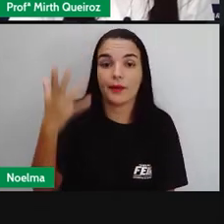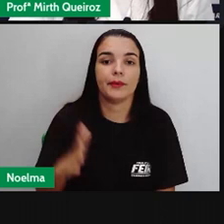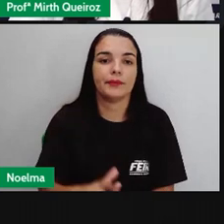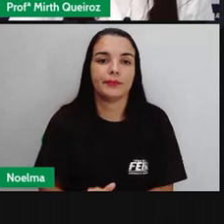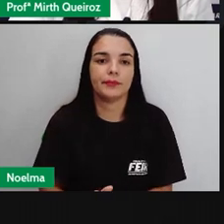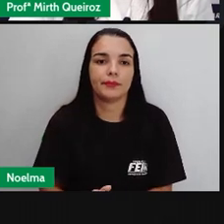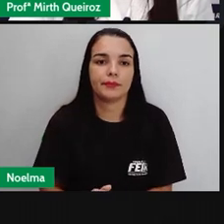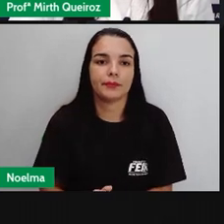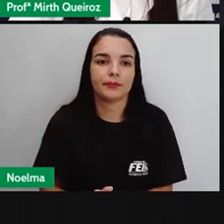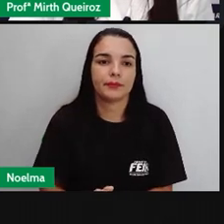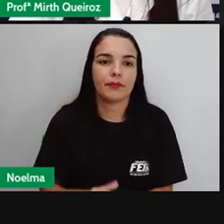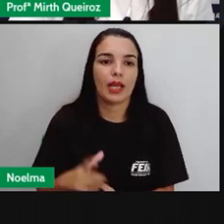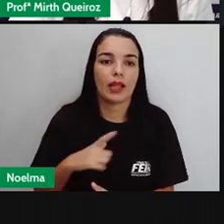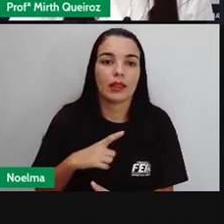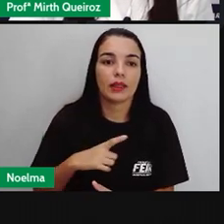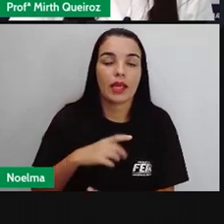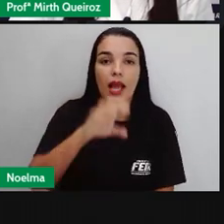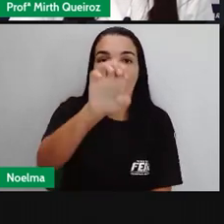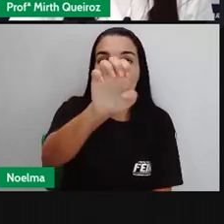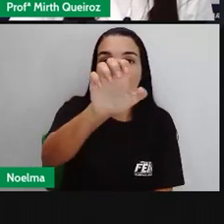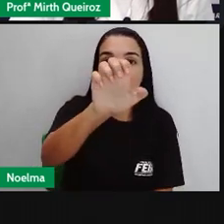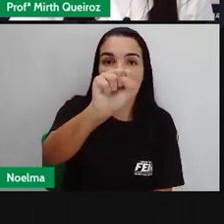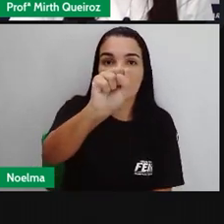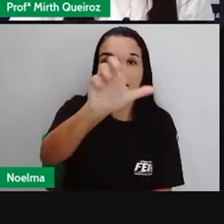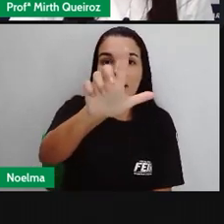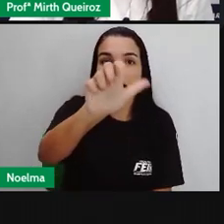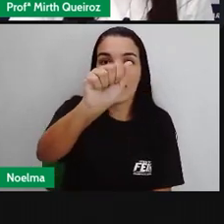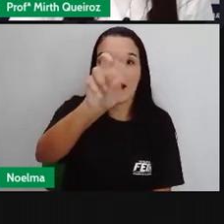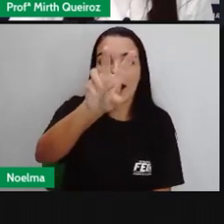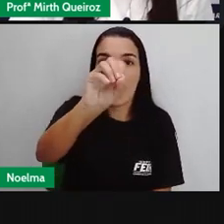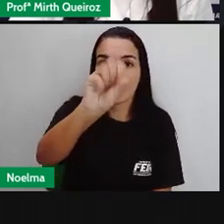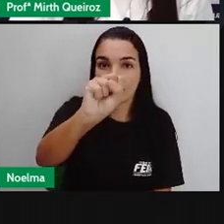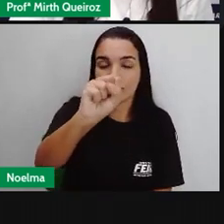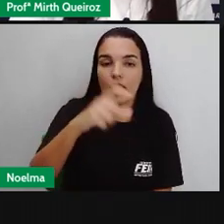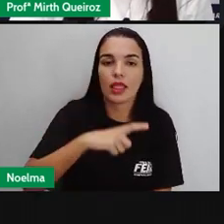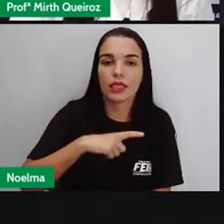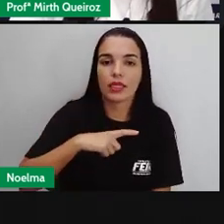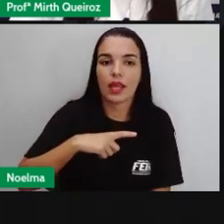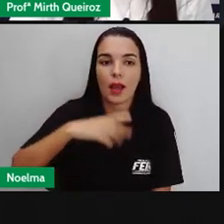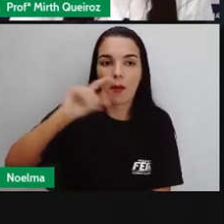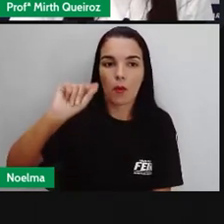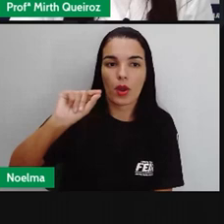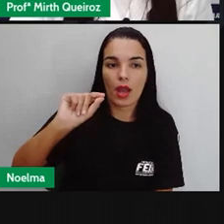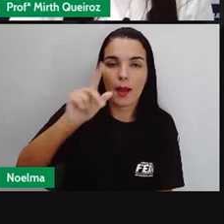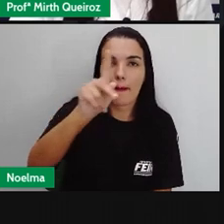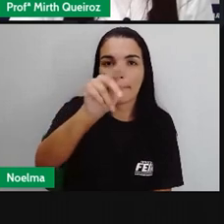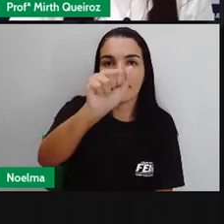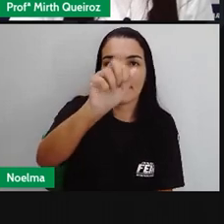Nós temos os eslavos, no Paraná,